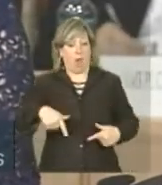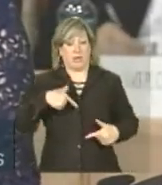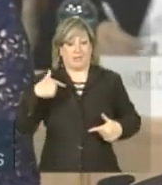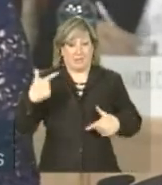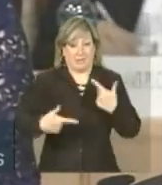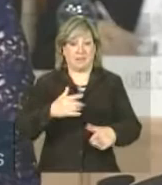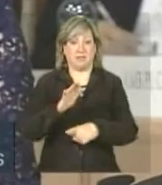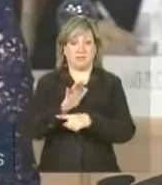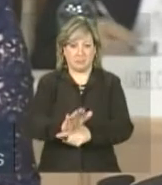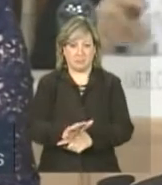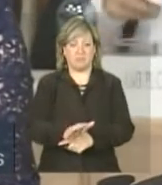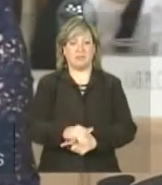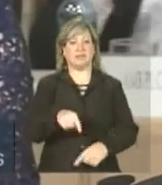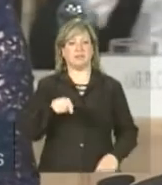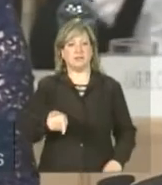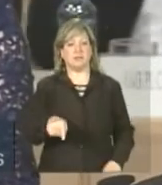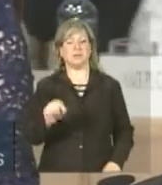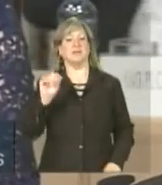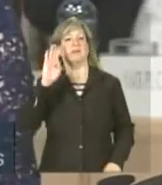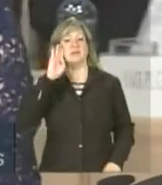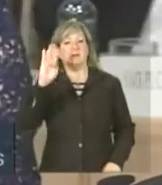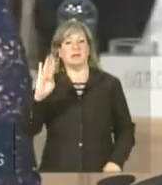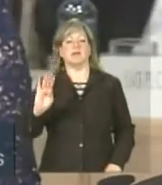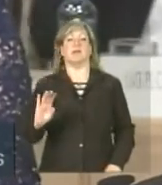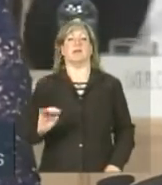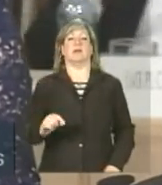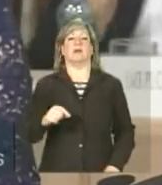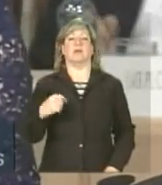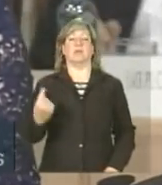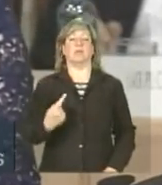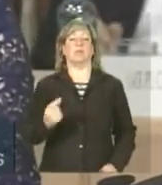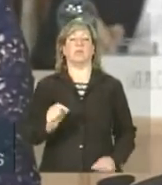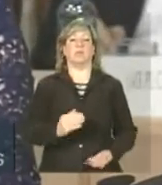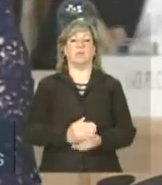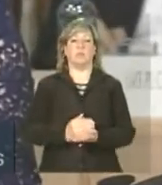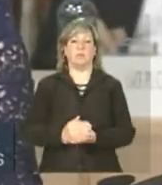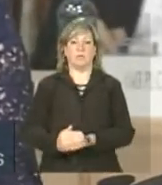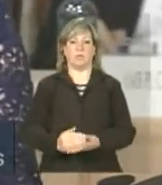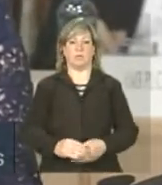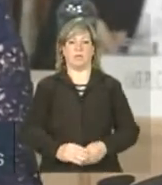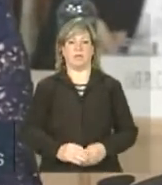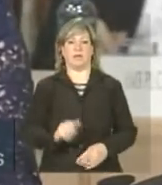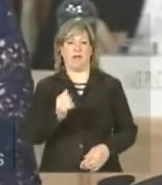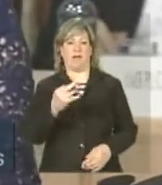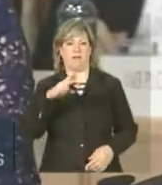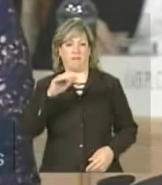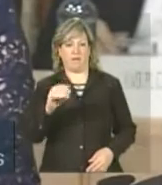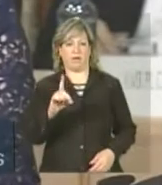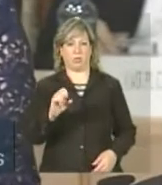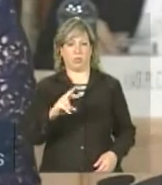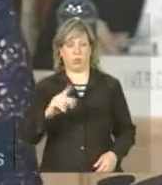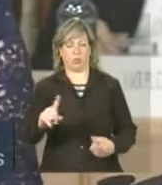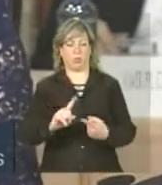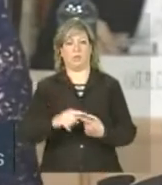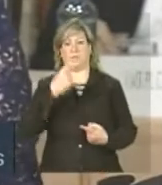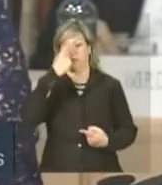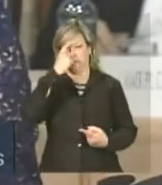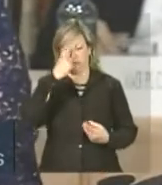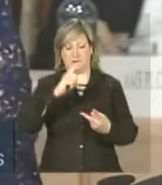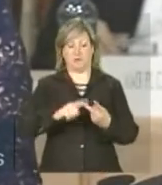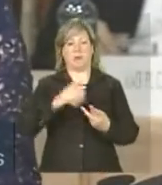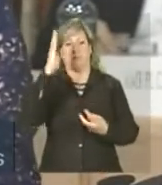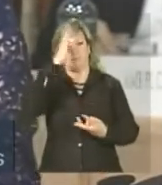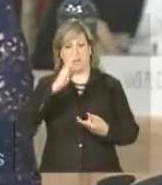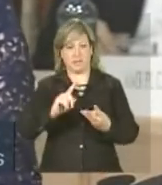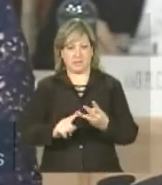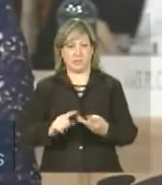foi objeto das iniciativas da África do Sul, da Índia e do Brasil,